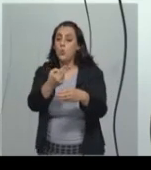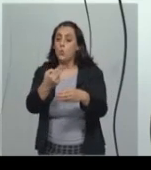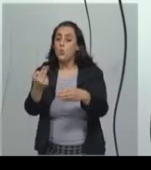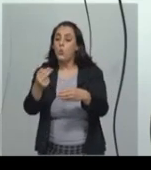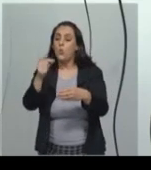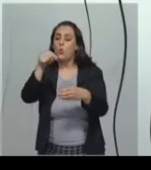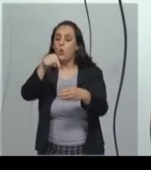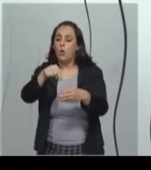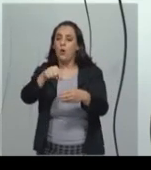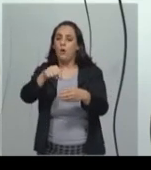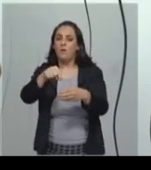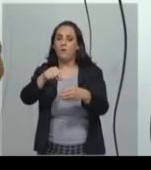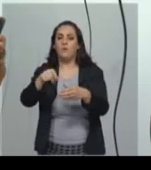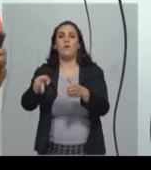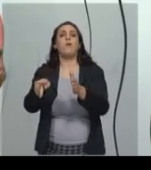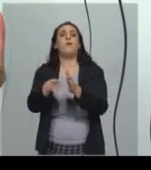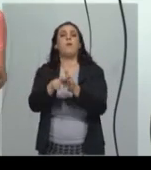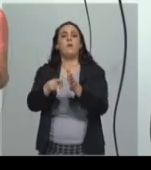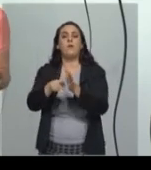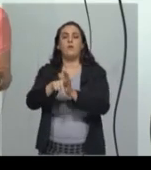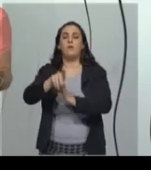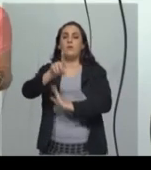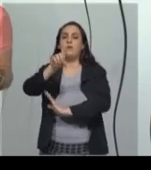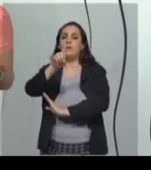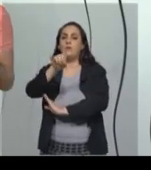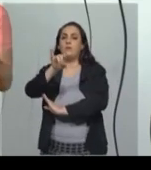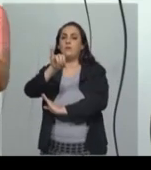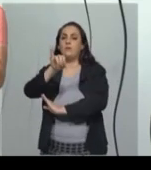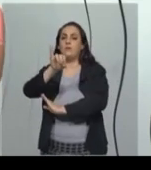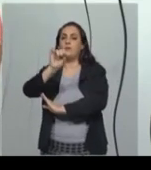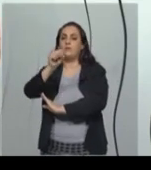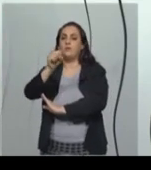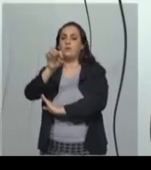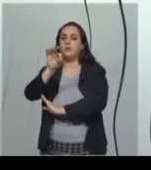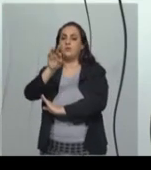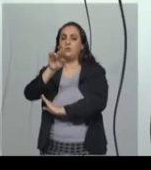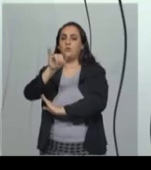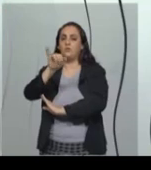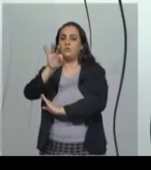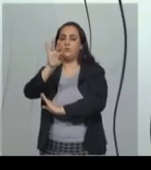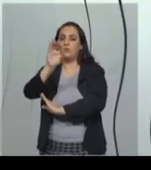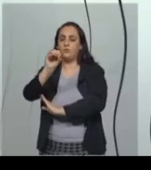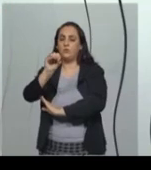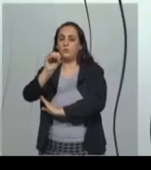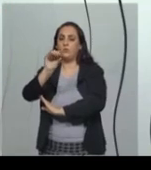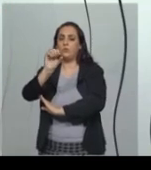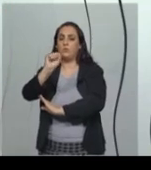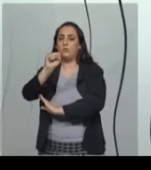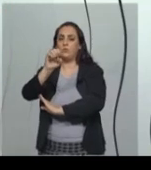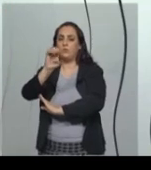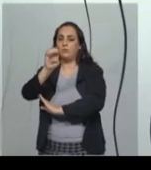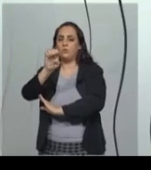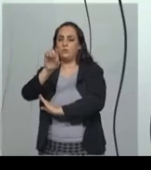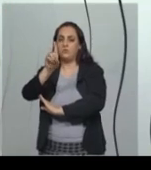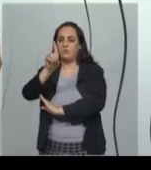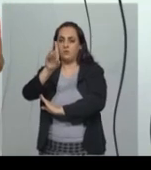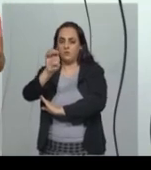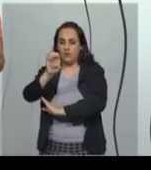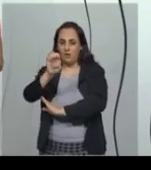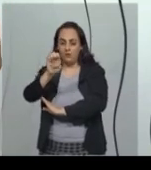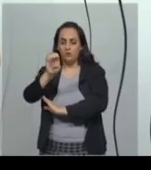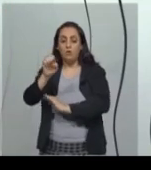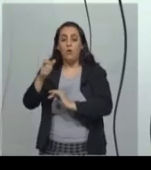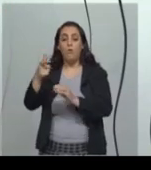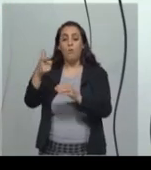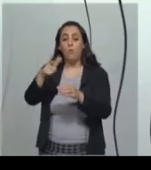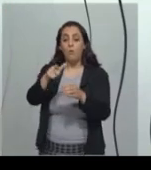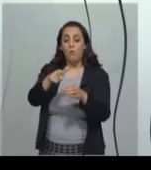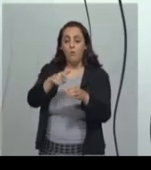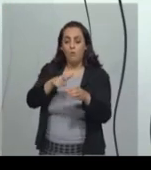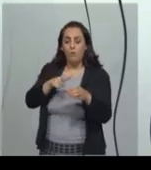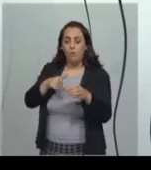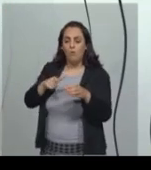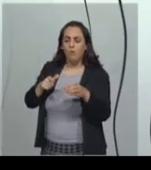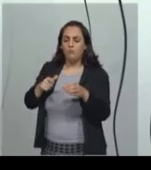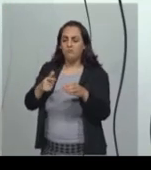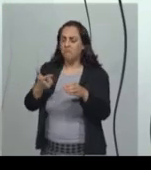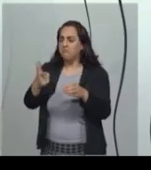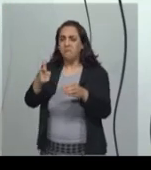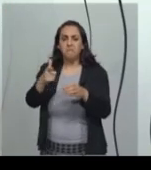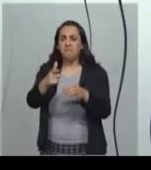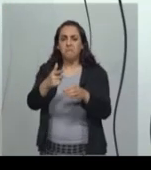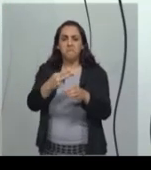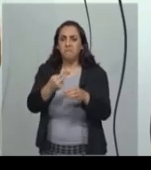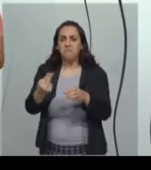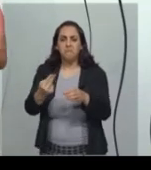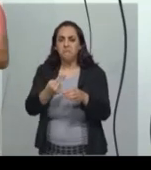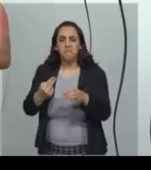de municípios que tem o distrito-sede e tem distritos. Ouro Preto, antiga capital do estado de Minas